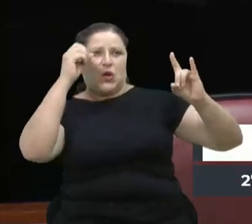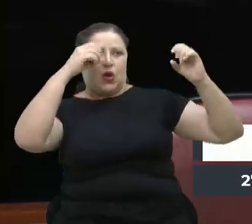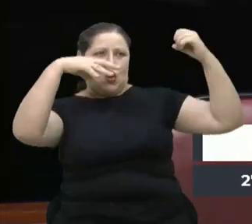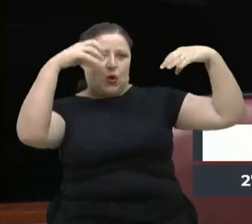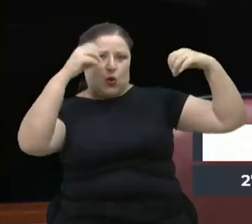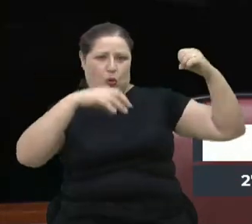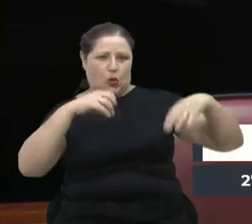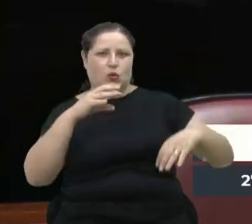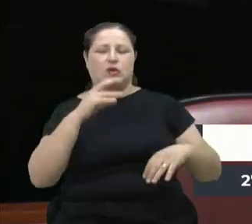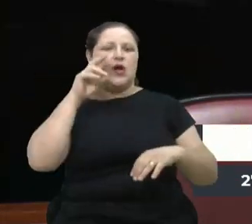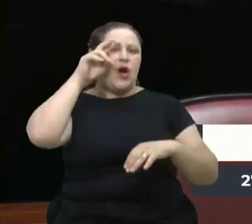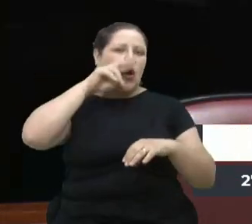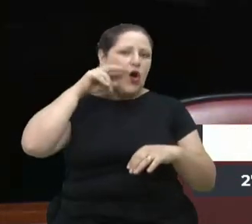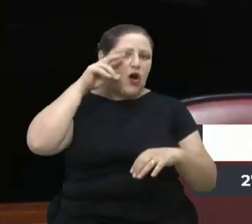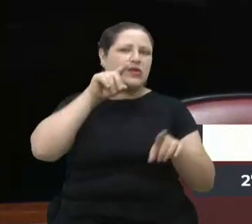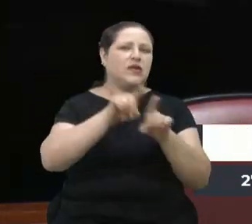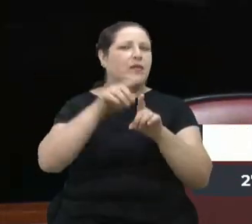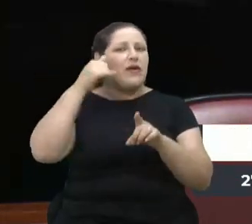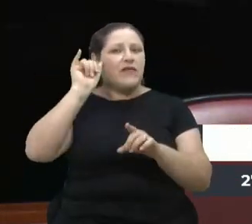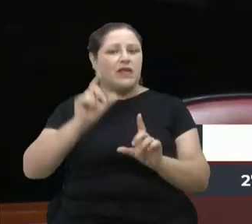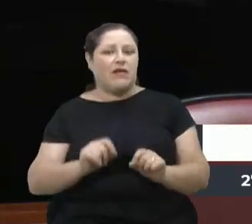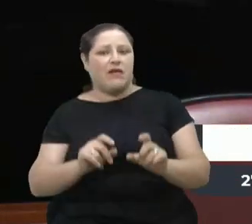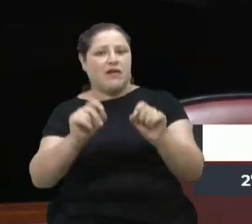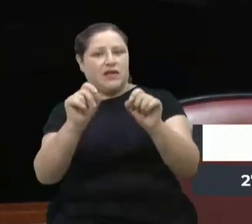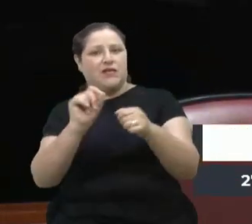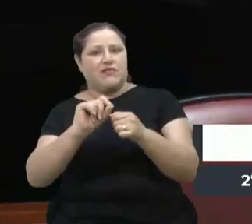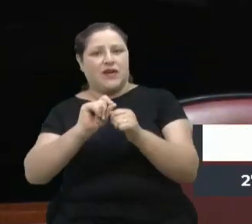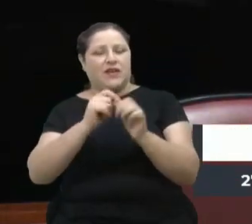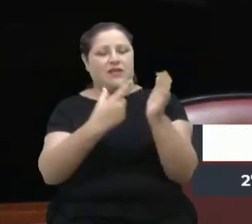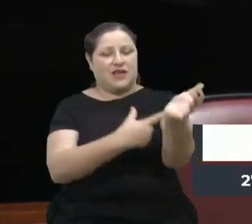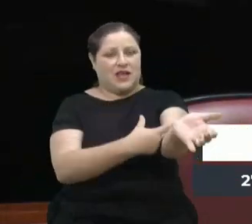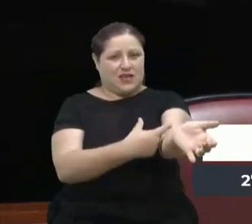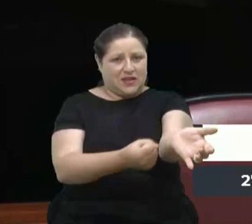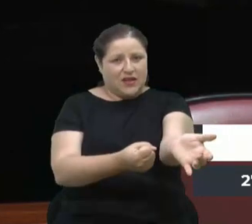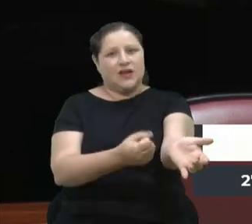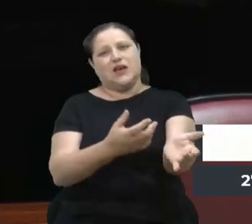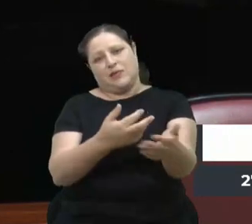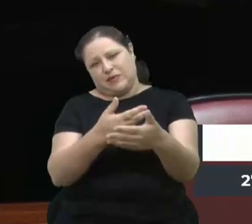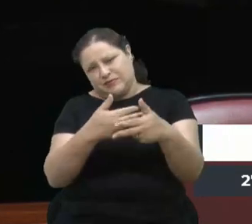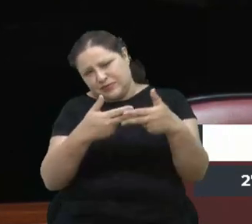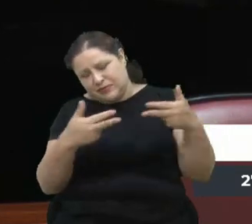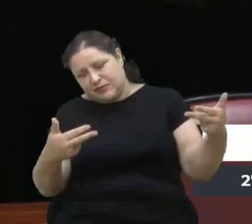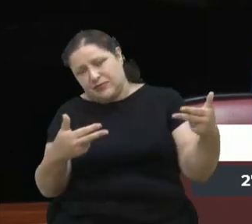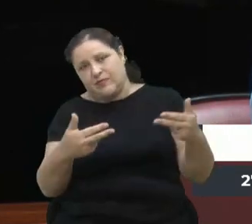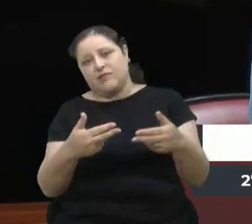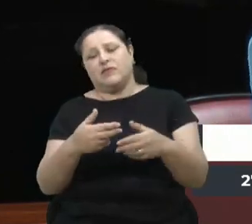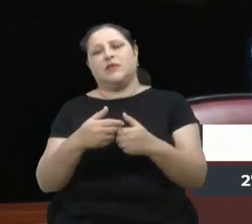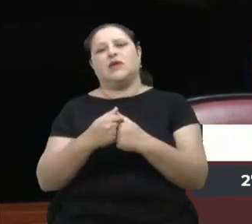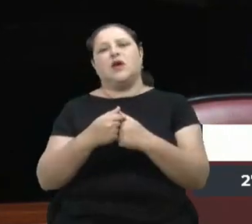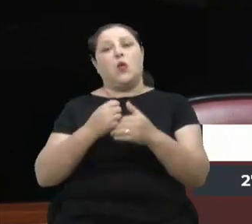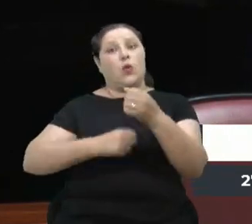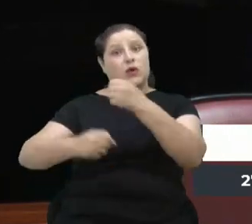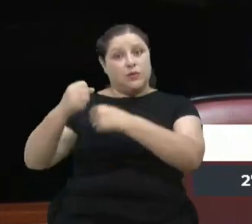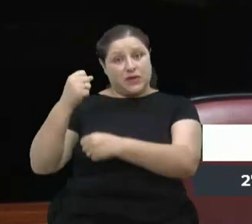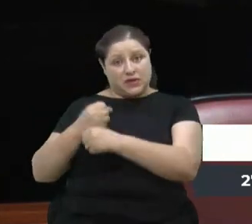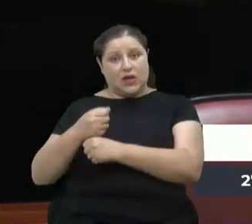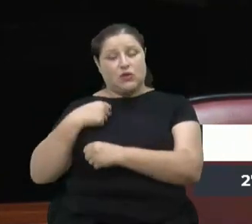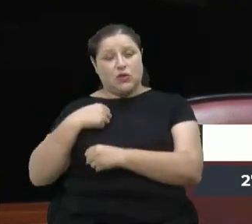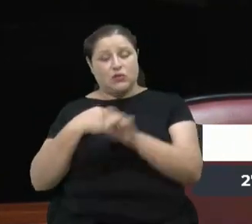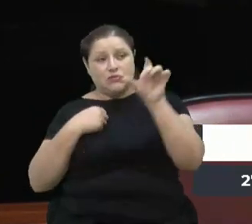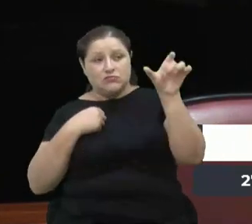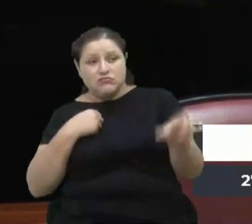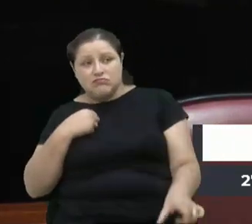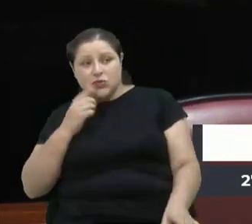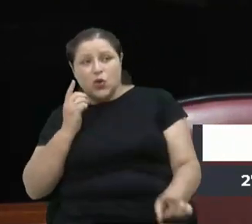do câncer, efeito exames preventivos, isso e aquilo. O ano passado eu me deparei com uma situação que a